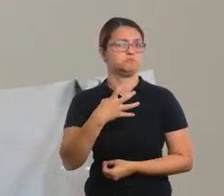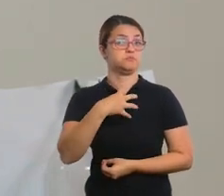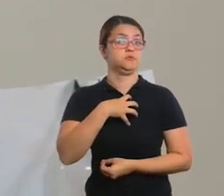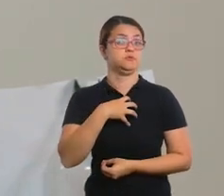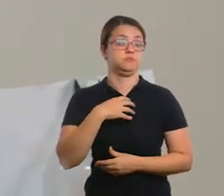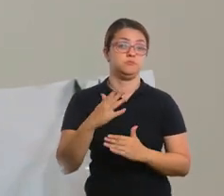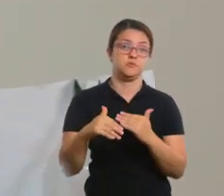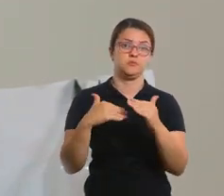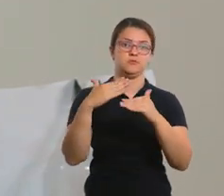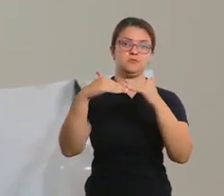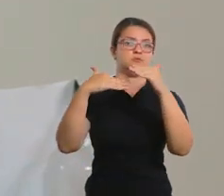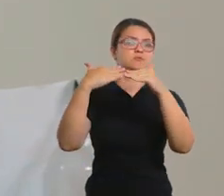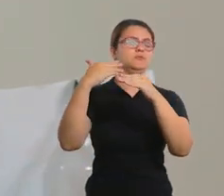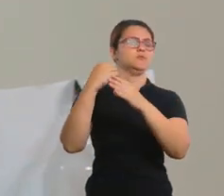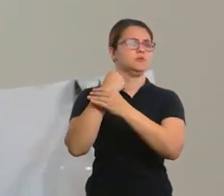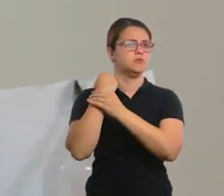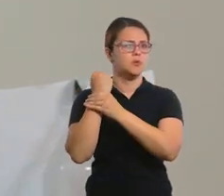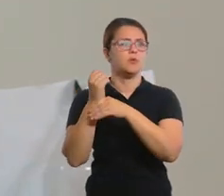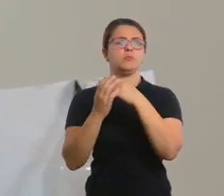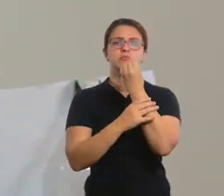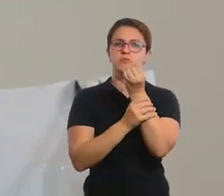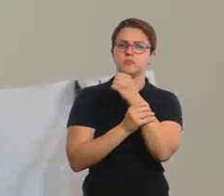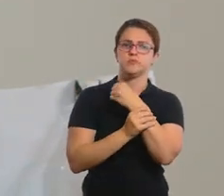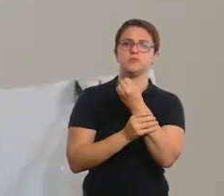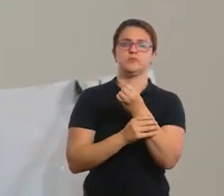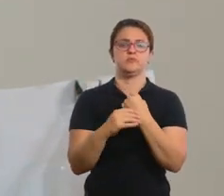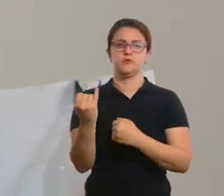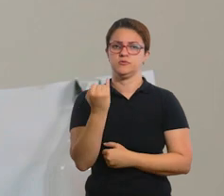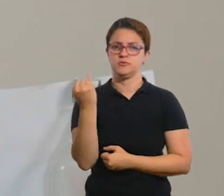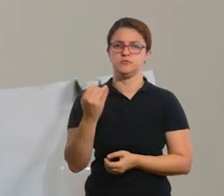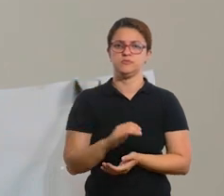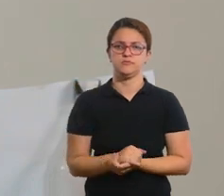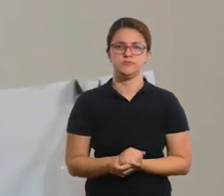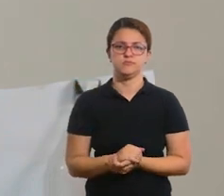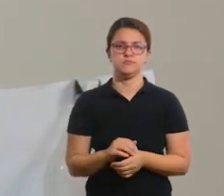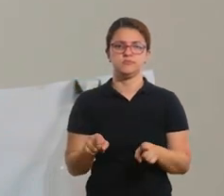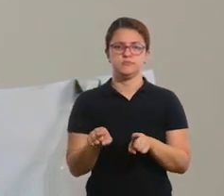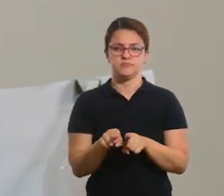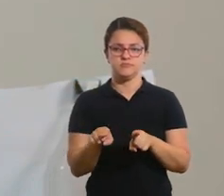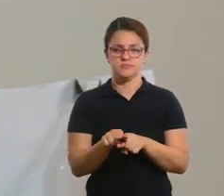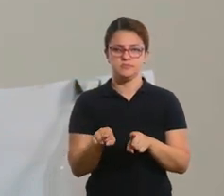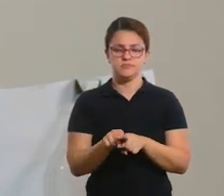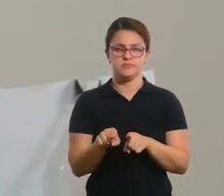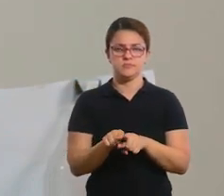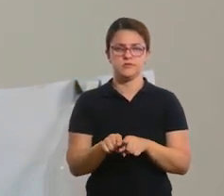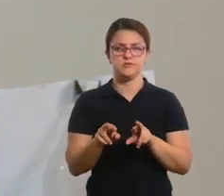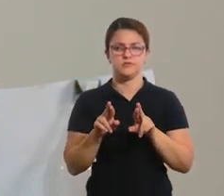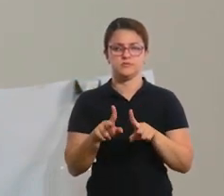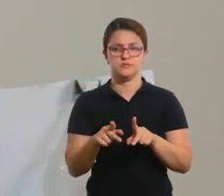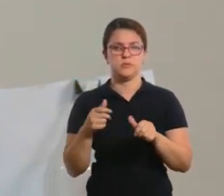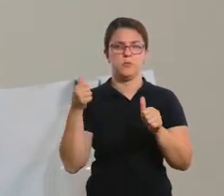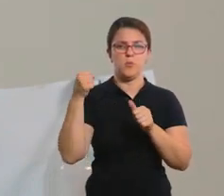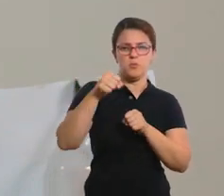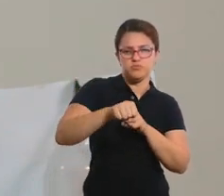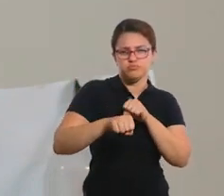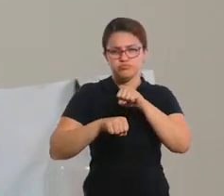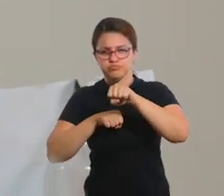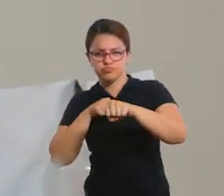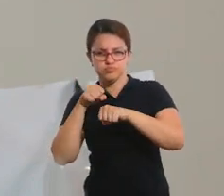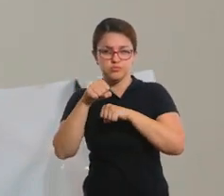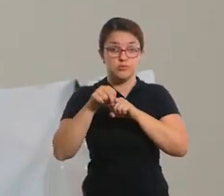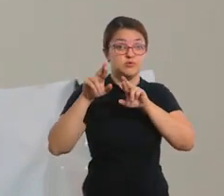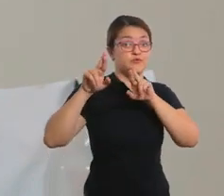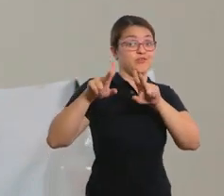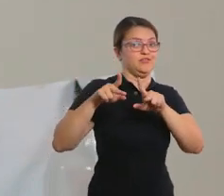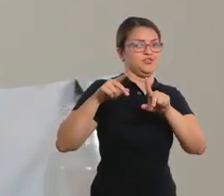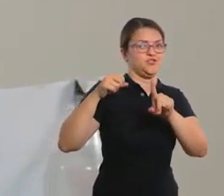importante para o desenvolvimento psicomotor da criança, tá bom? E claro, como a gente está trabalhando lutas, é importante sempre diferenciar luta